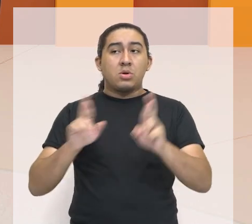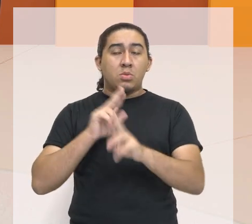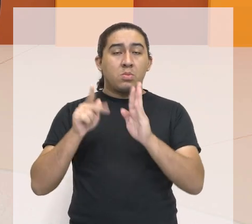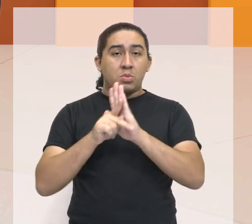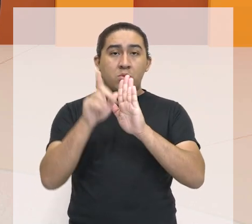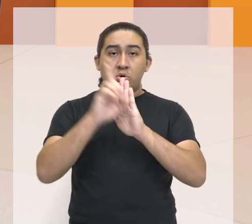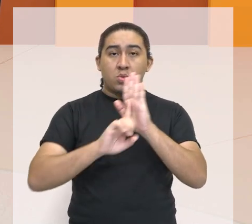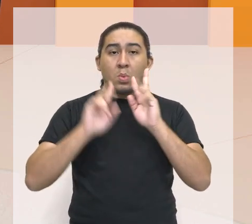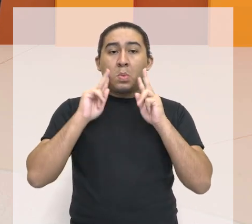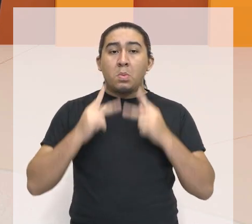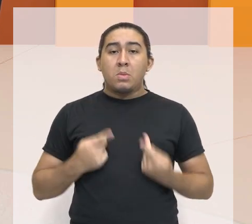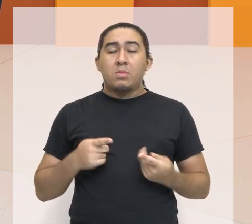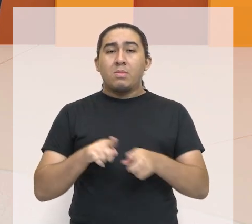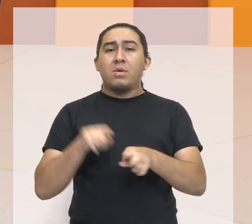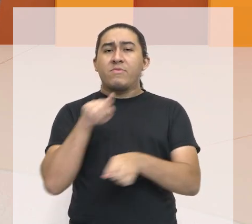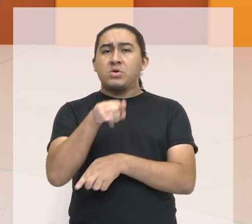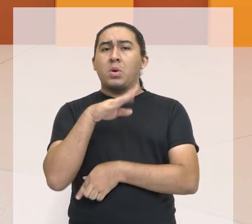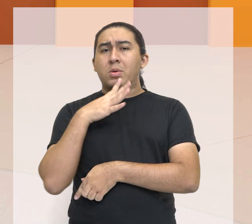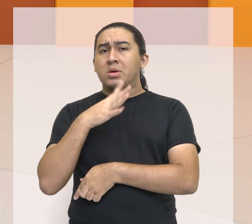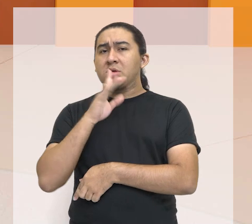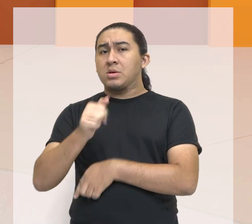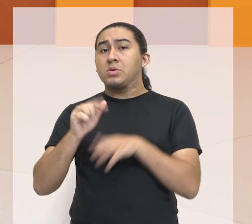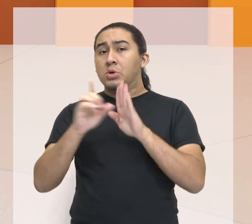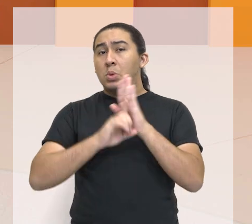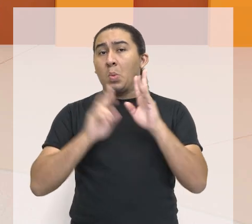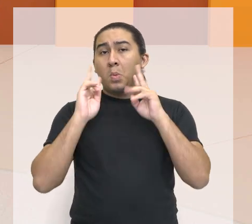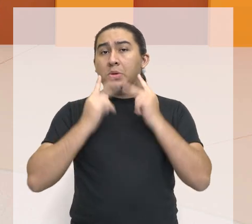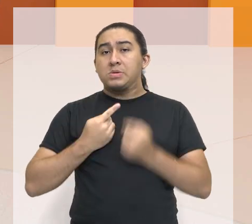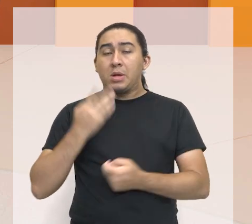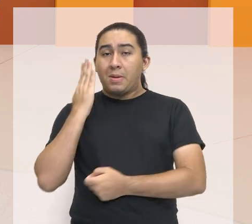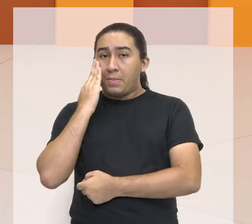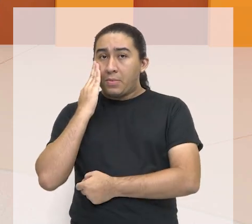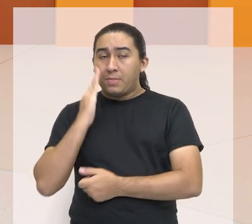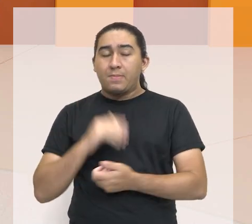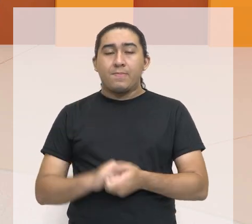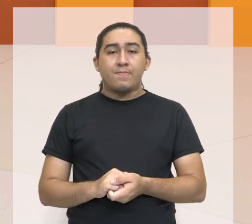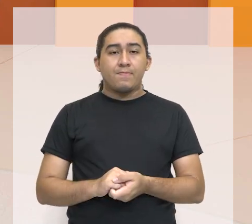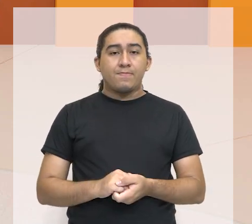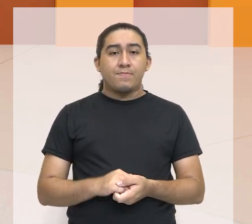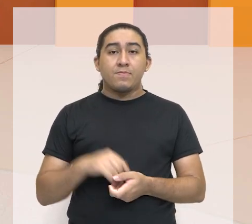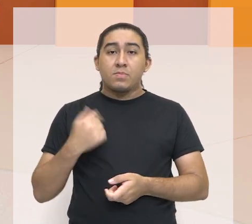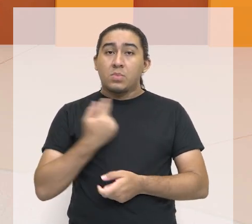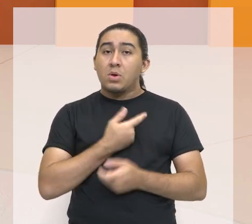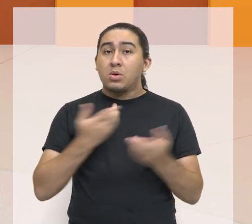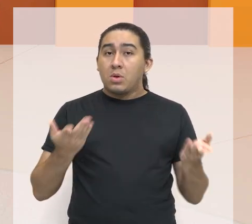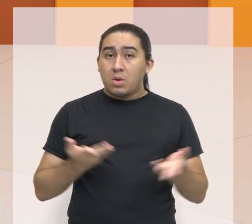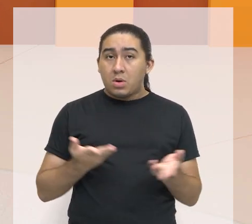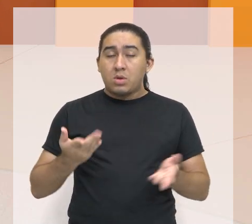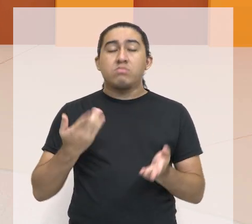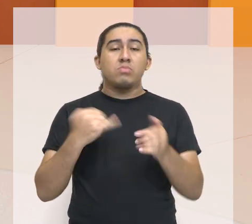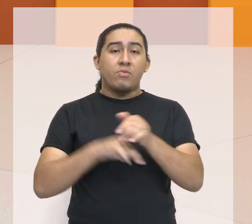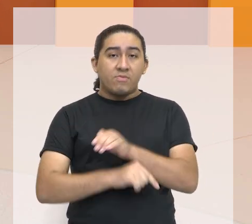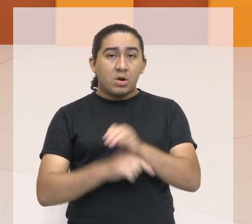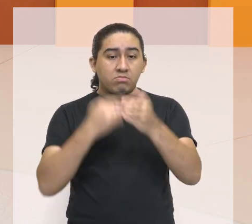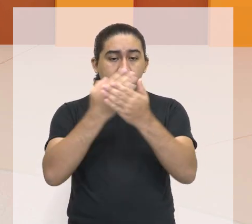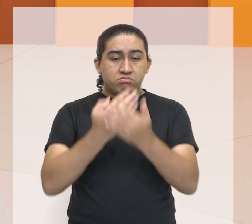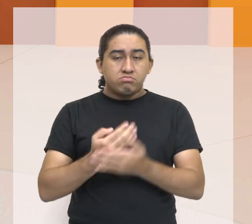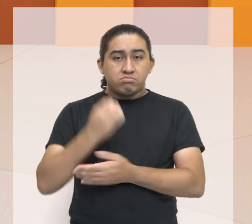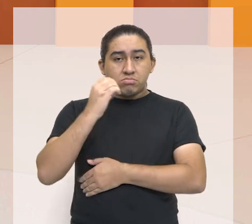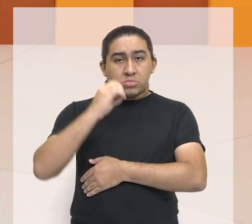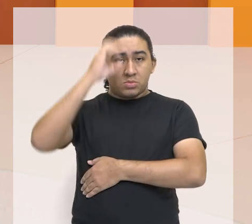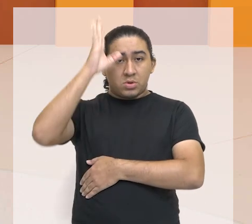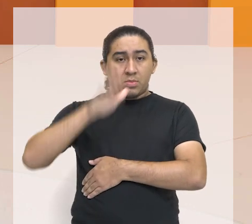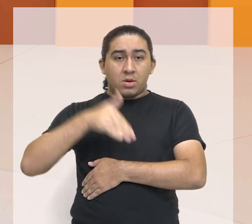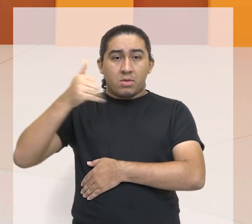direitos humanos. Mas você, você sabe o que são os direitos humanos? Então, vamos aprofundar aqui e conhecer melhor